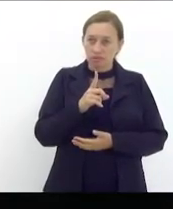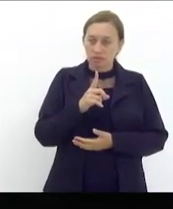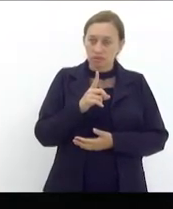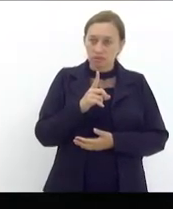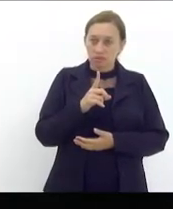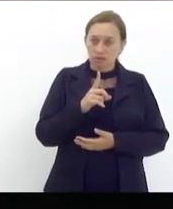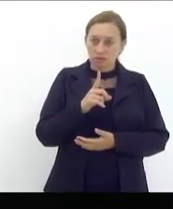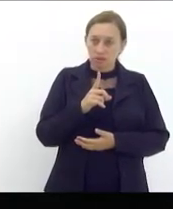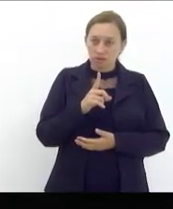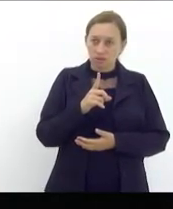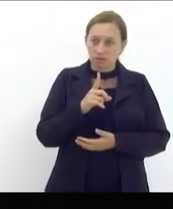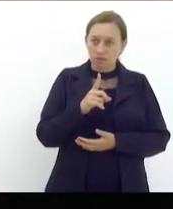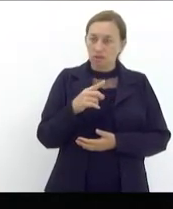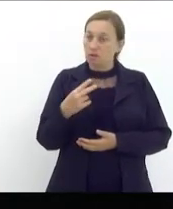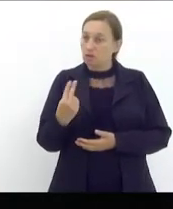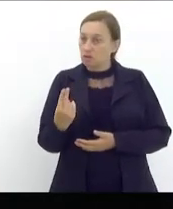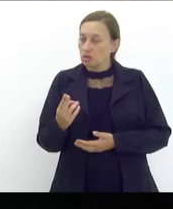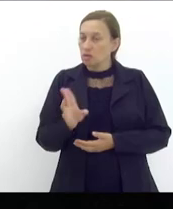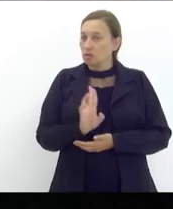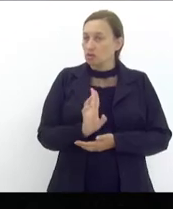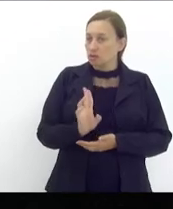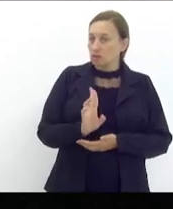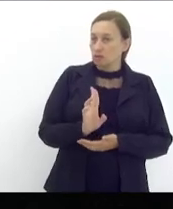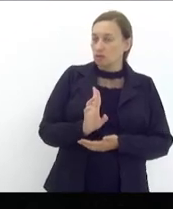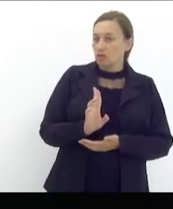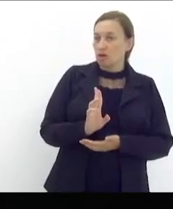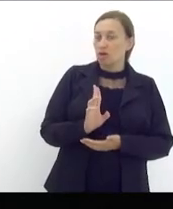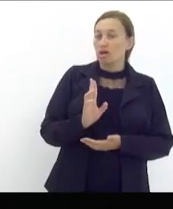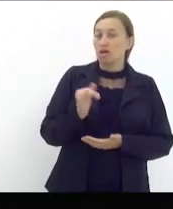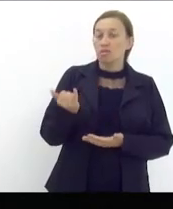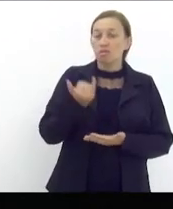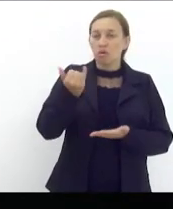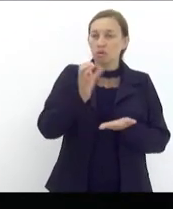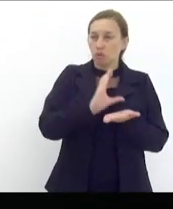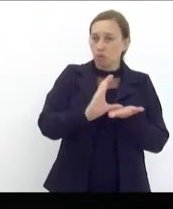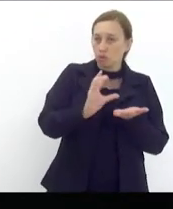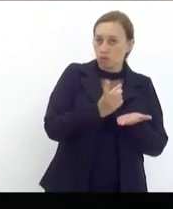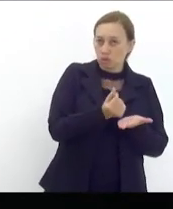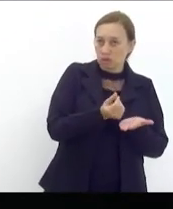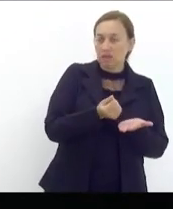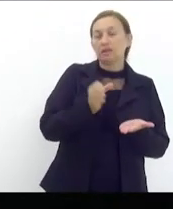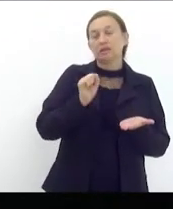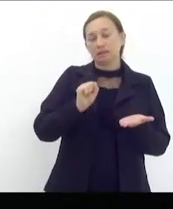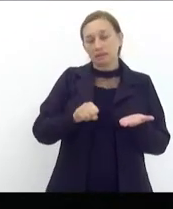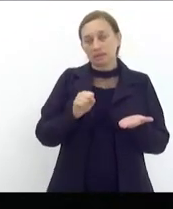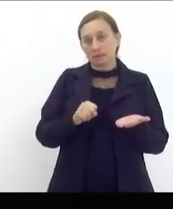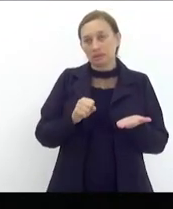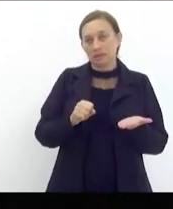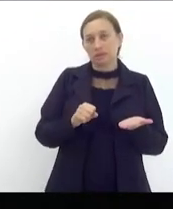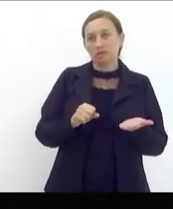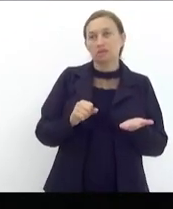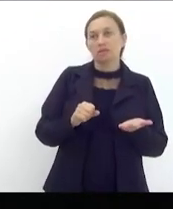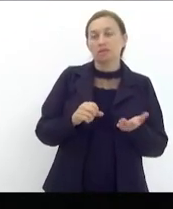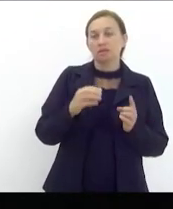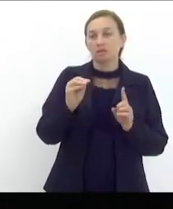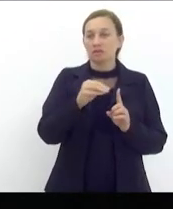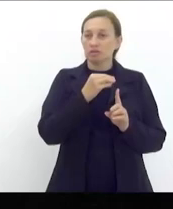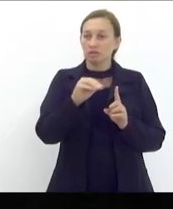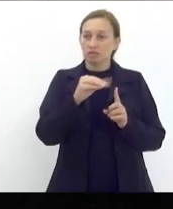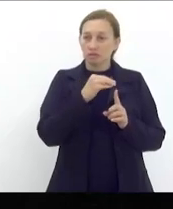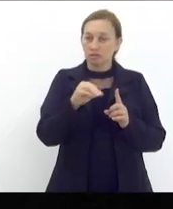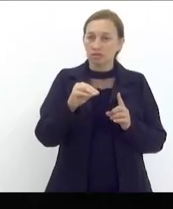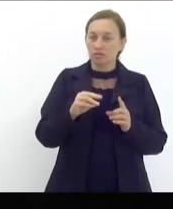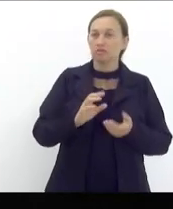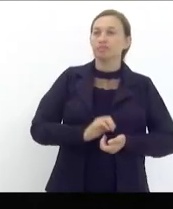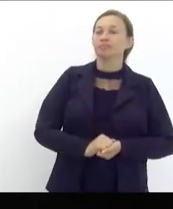das rubricas importantes orçamentárias a gente tem sim uma situação de vulnerabilidade e fragilidade eu